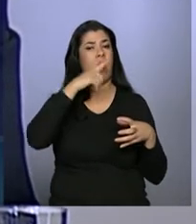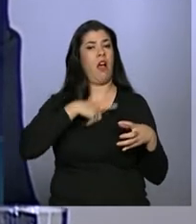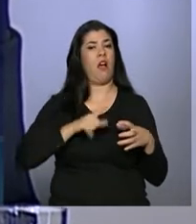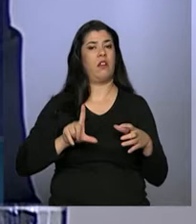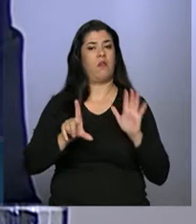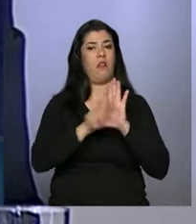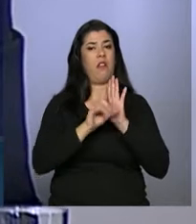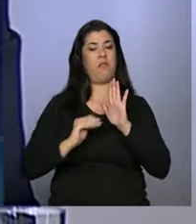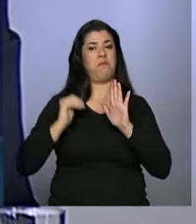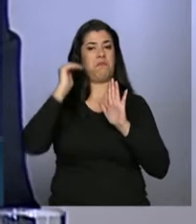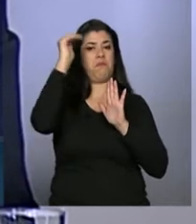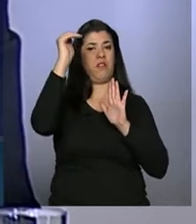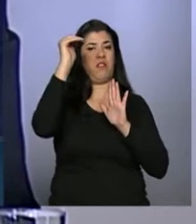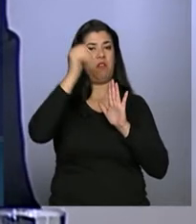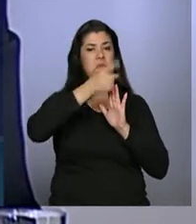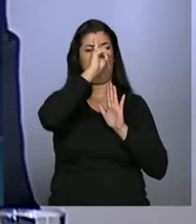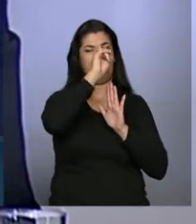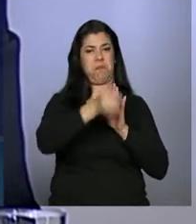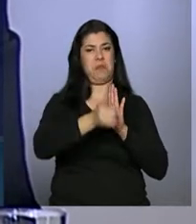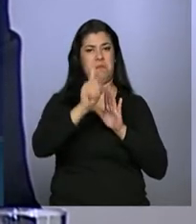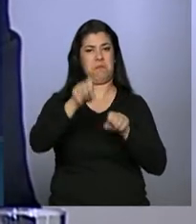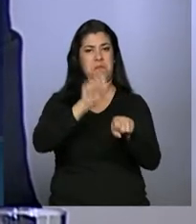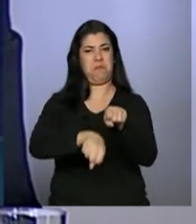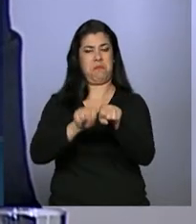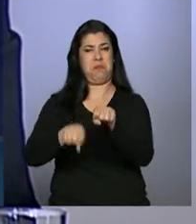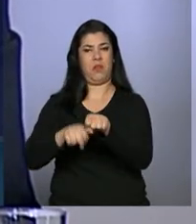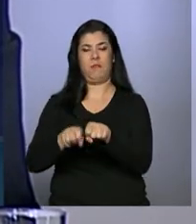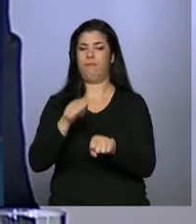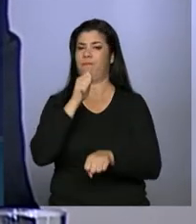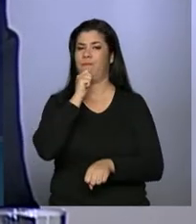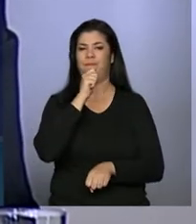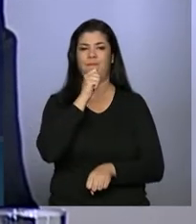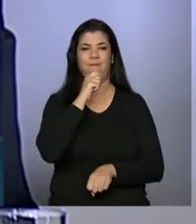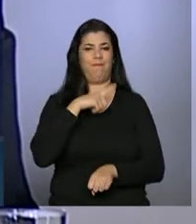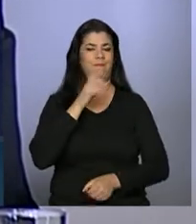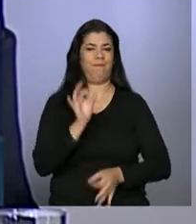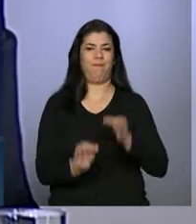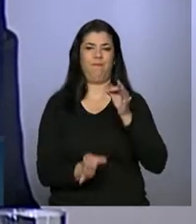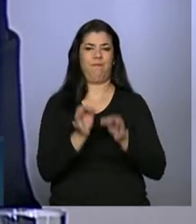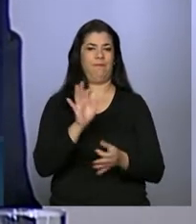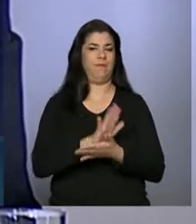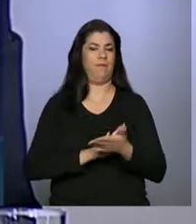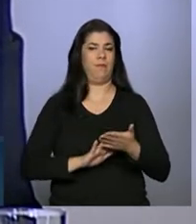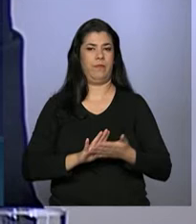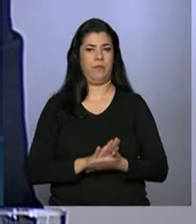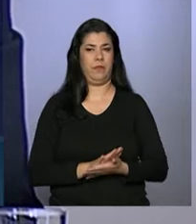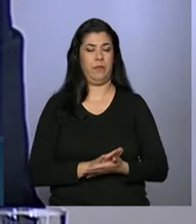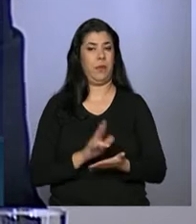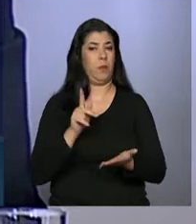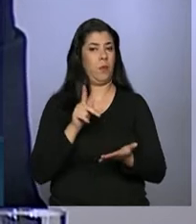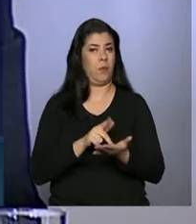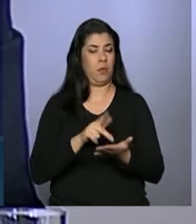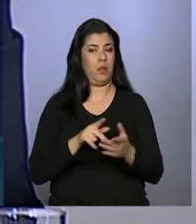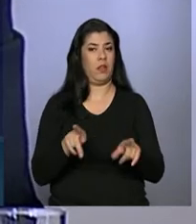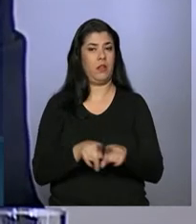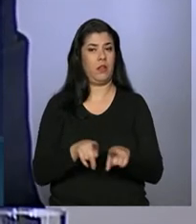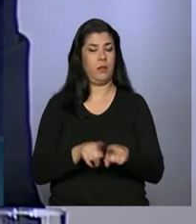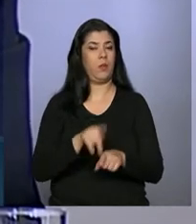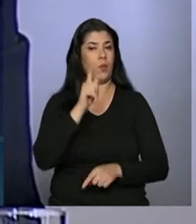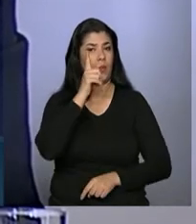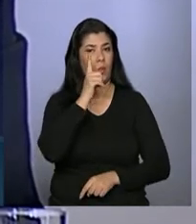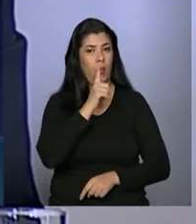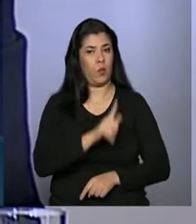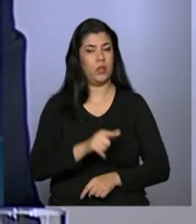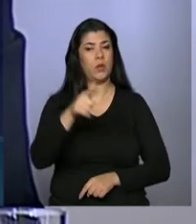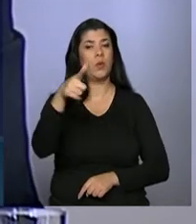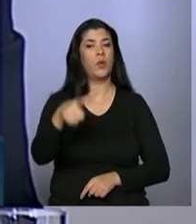da lei. E esses mandantes ainda não foram julgados. Recentemente, conseguimos